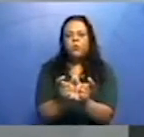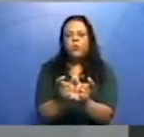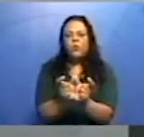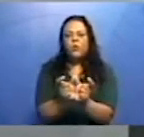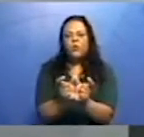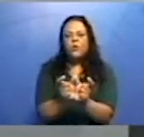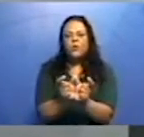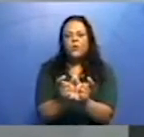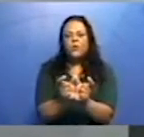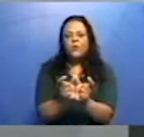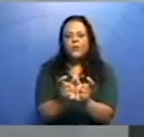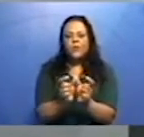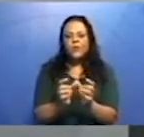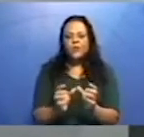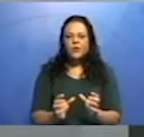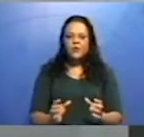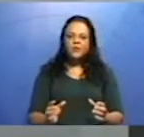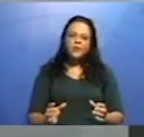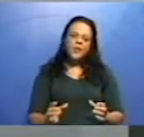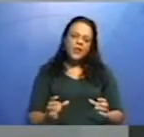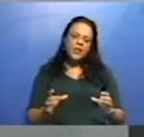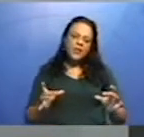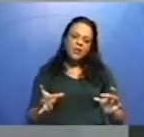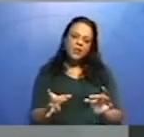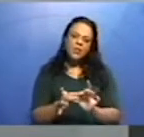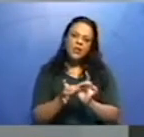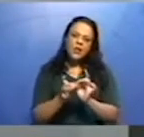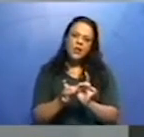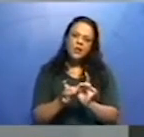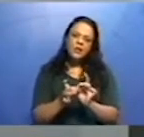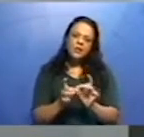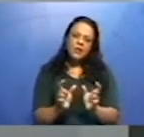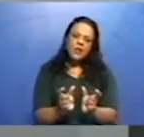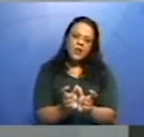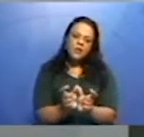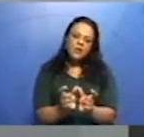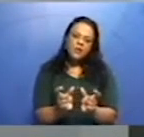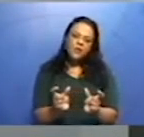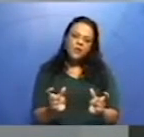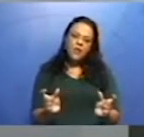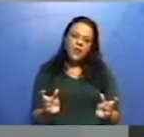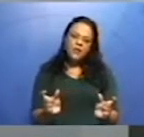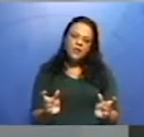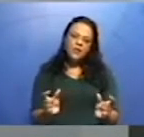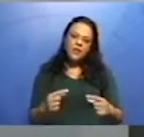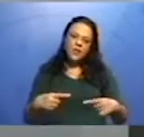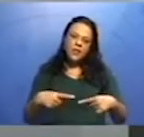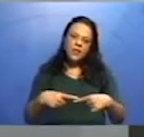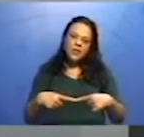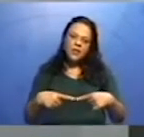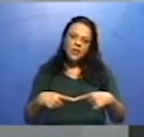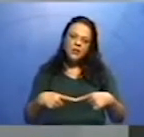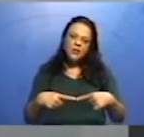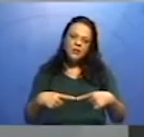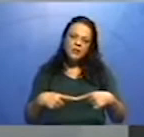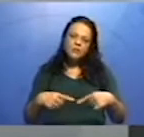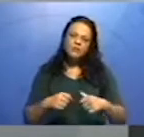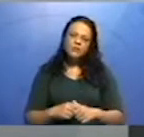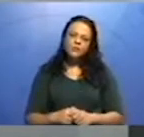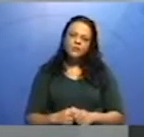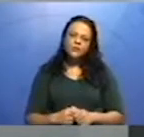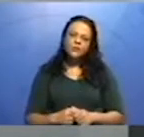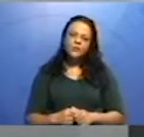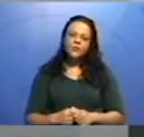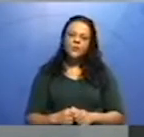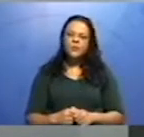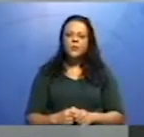enredo, perdão, uma rede. Uma rede de palavras que tem ligação uma com a outra. Daí ser